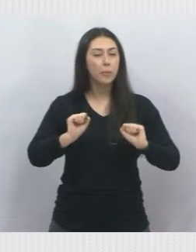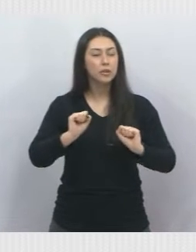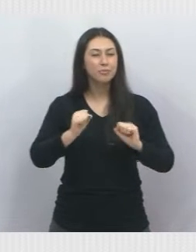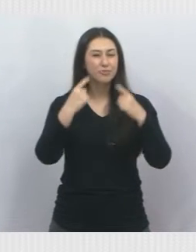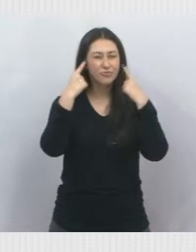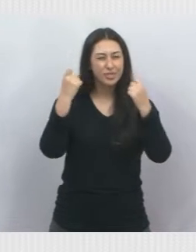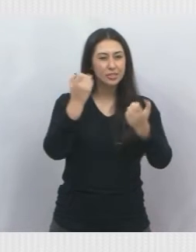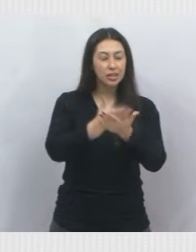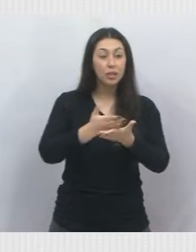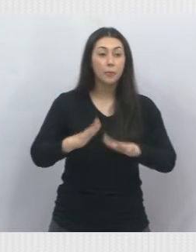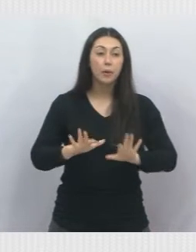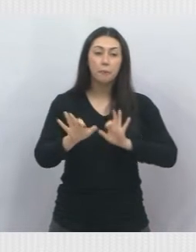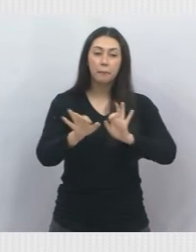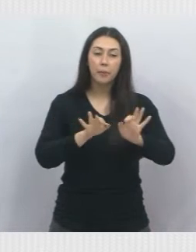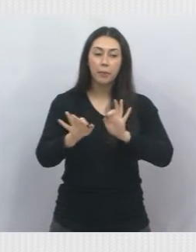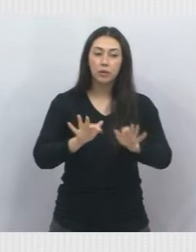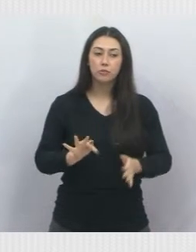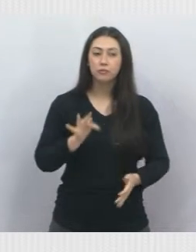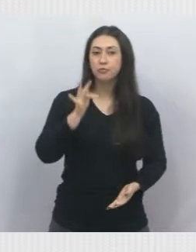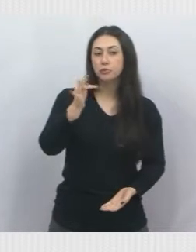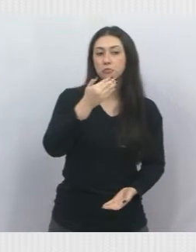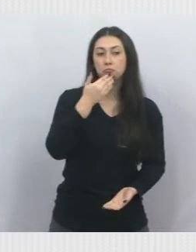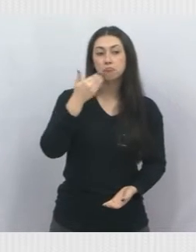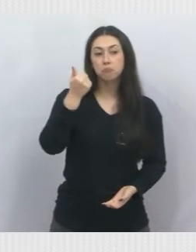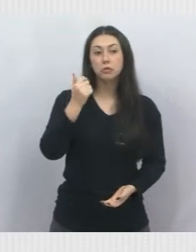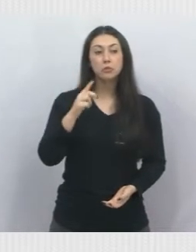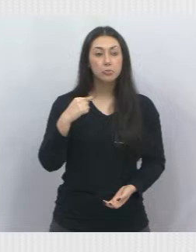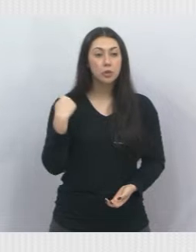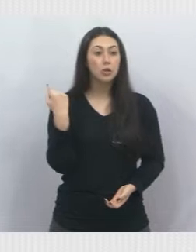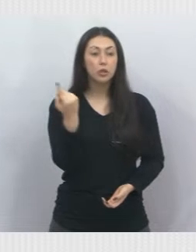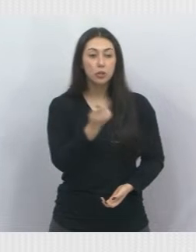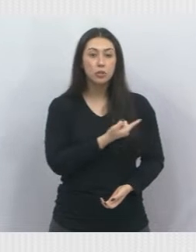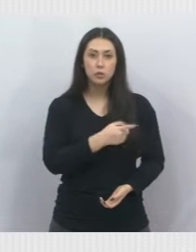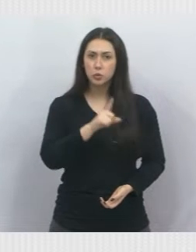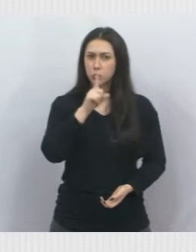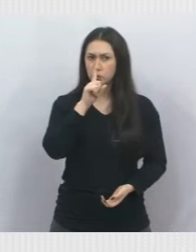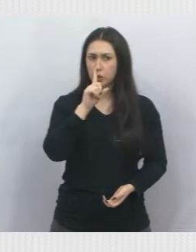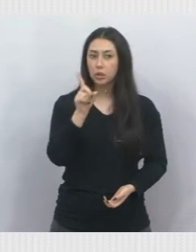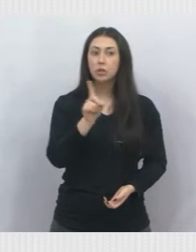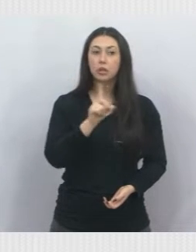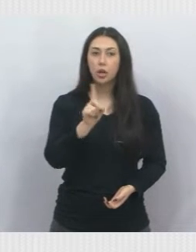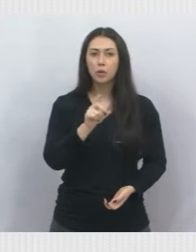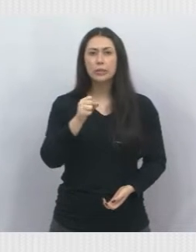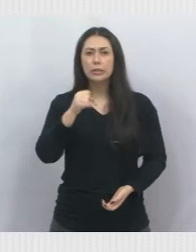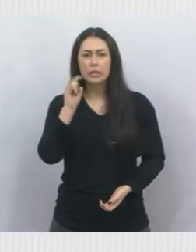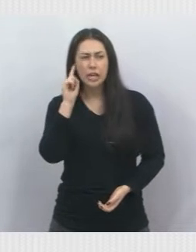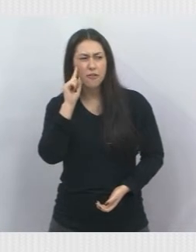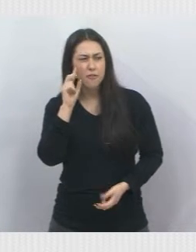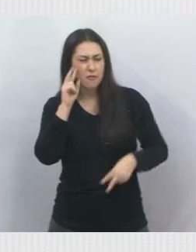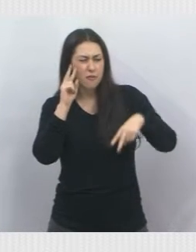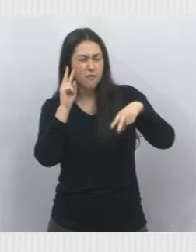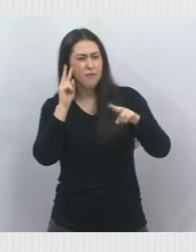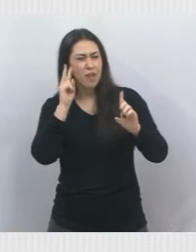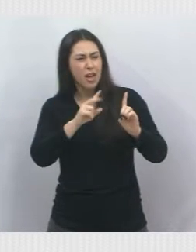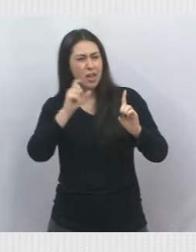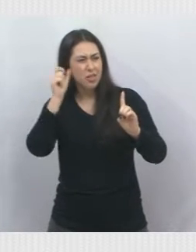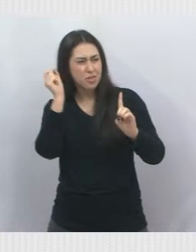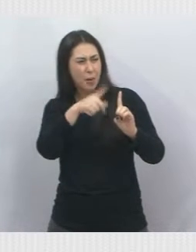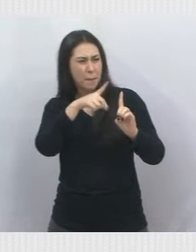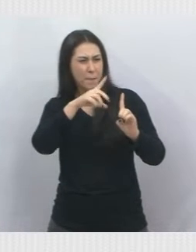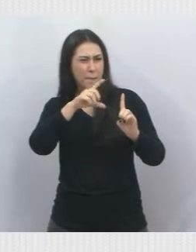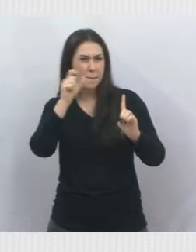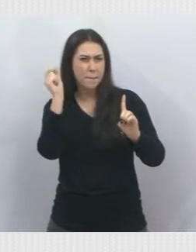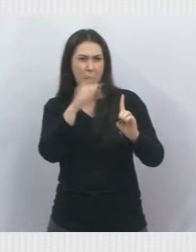violência. E construir um futuro melhor. Para todos nós. Não fique calado. calado. homofobia. Se um de nós não tem direitos